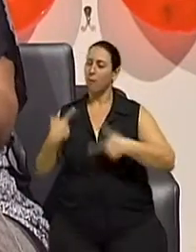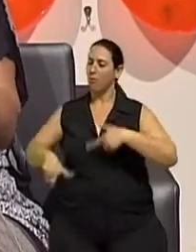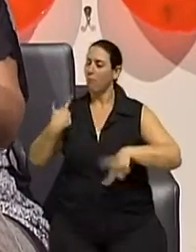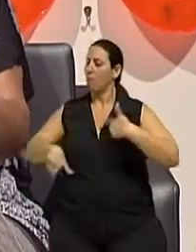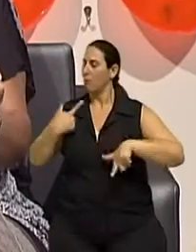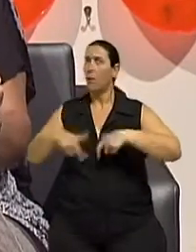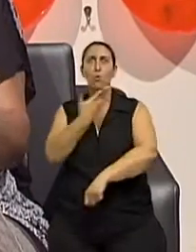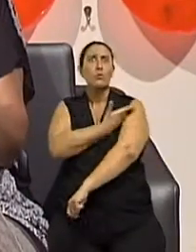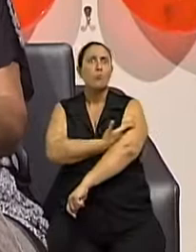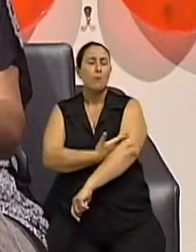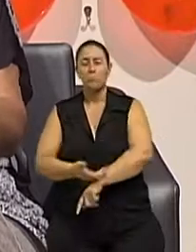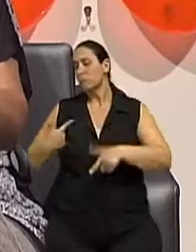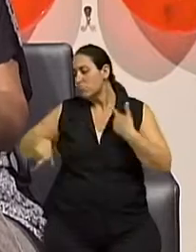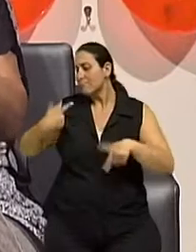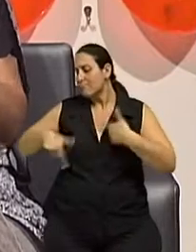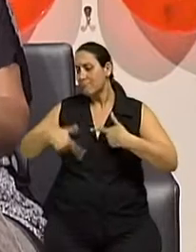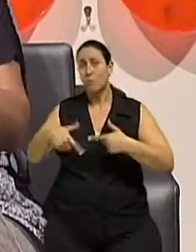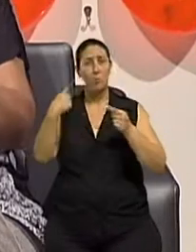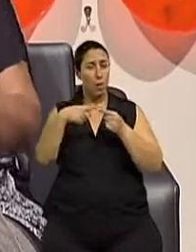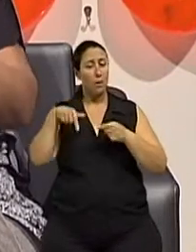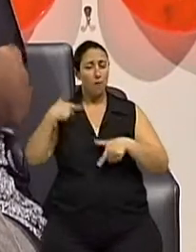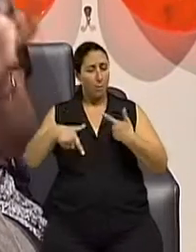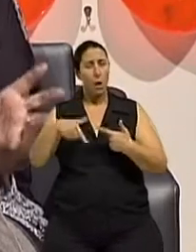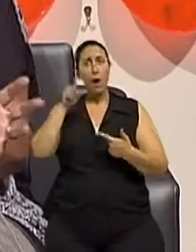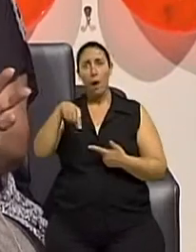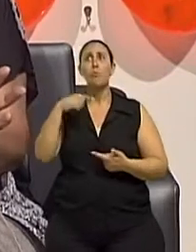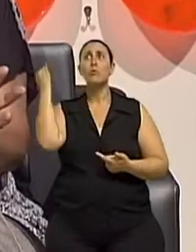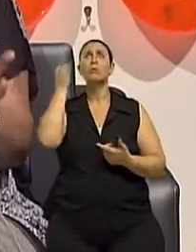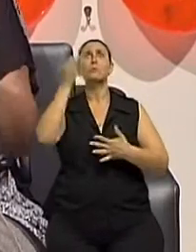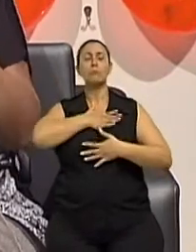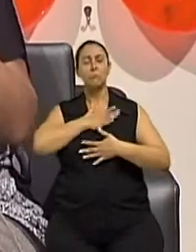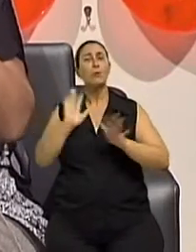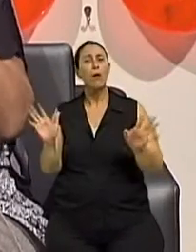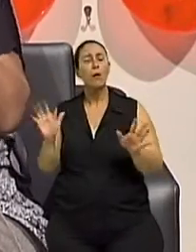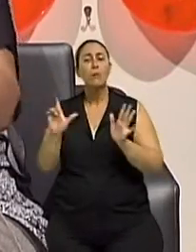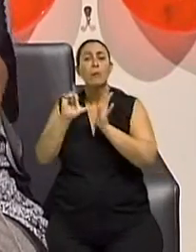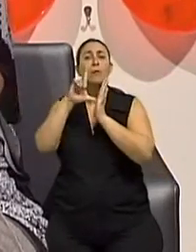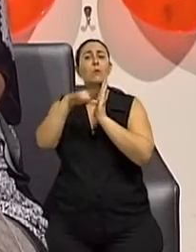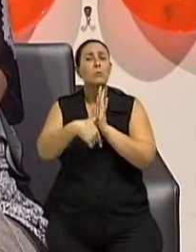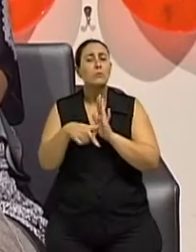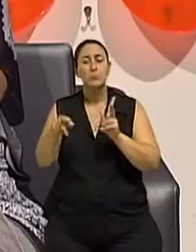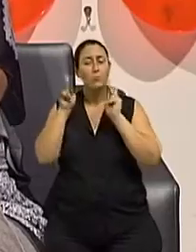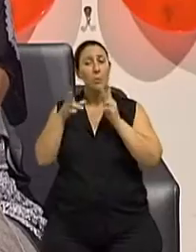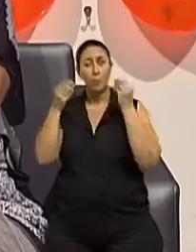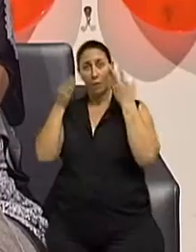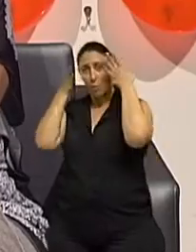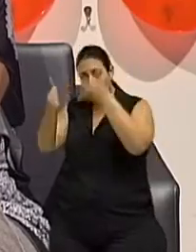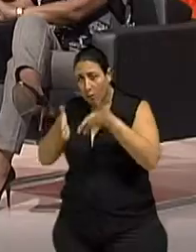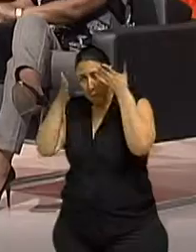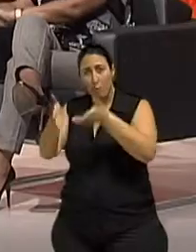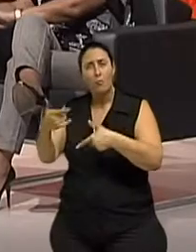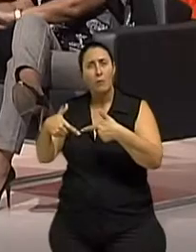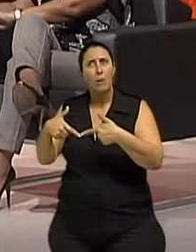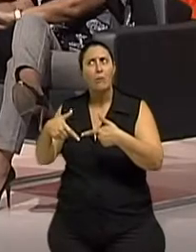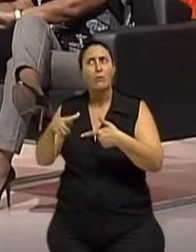um aspecto, o trabalho, aliás, era um aspecto da vida dessa pessoa. Mas ela colocava muito no trabalho, e a gente vê